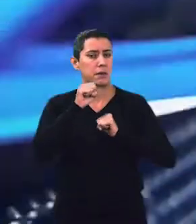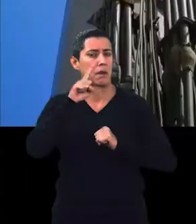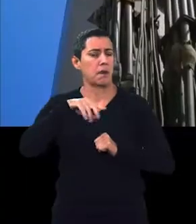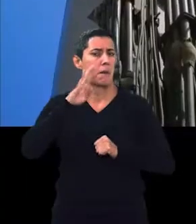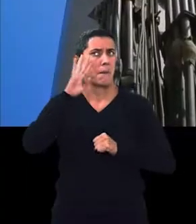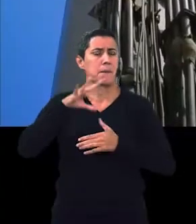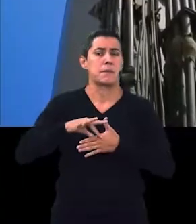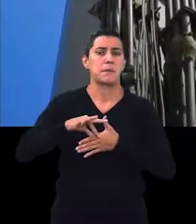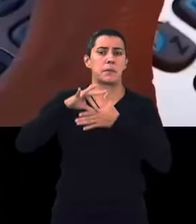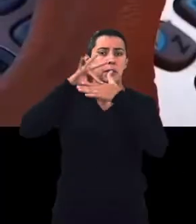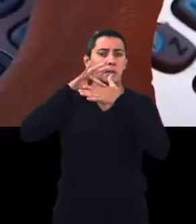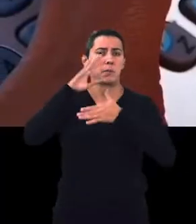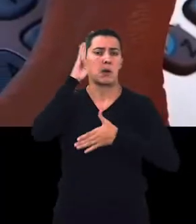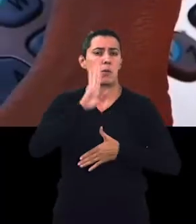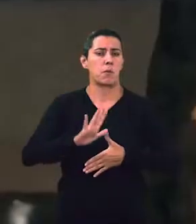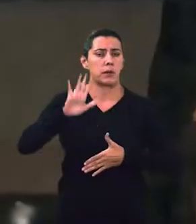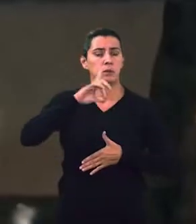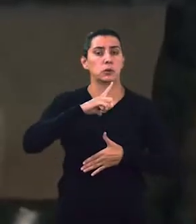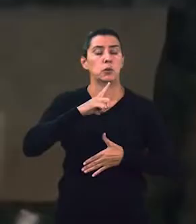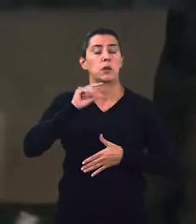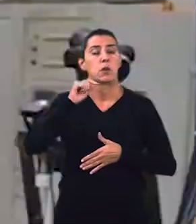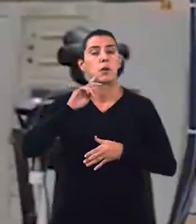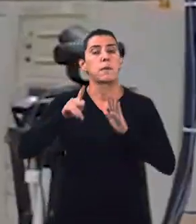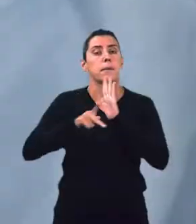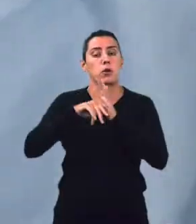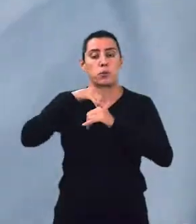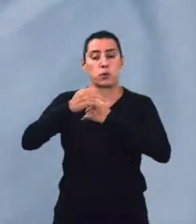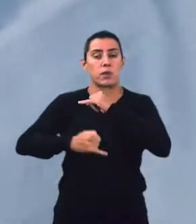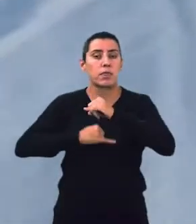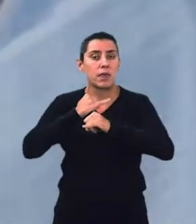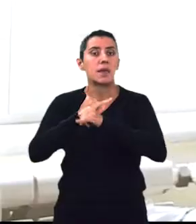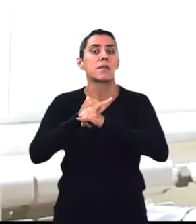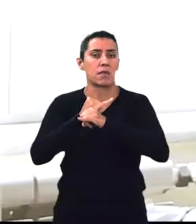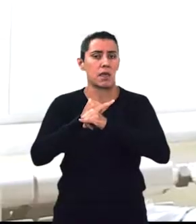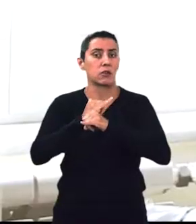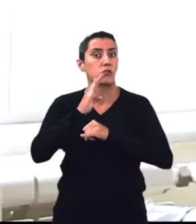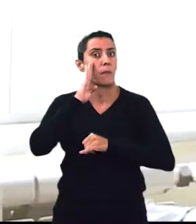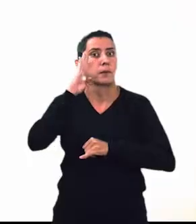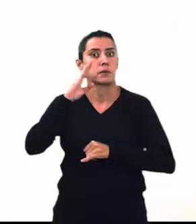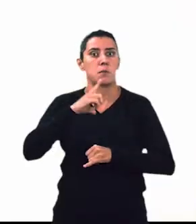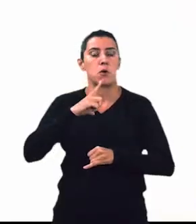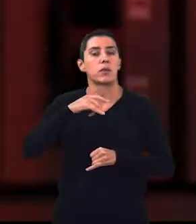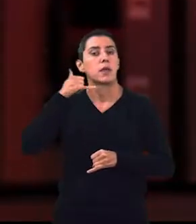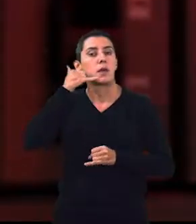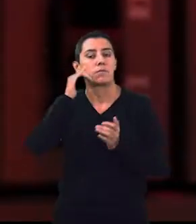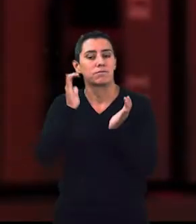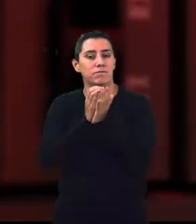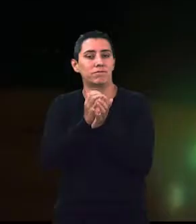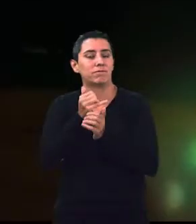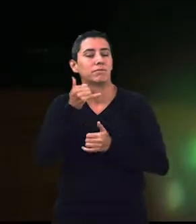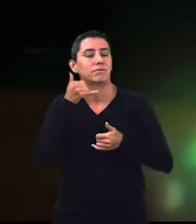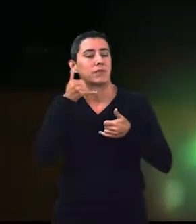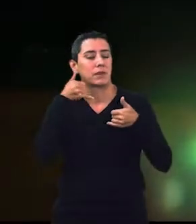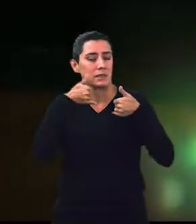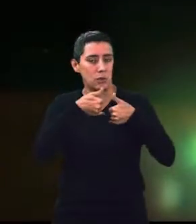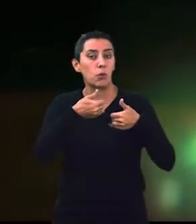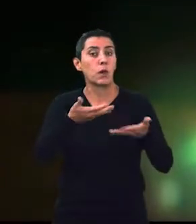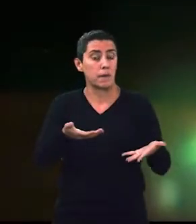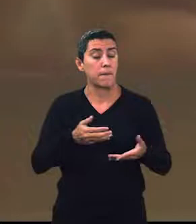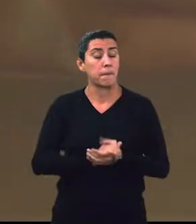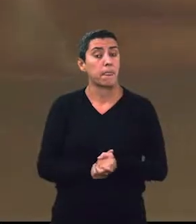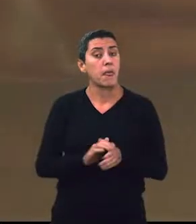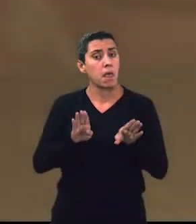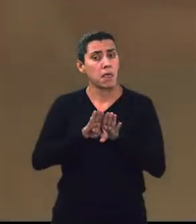nacional de banda larga fixa e móvel através das parcerias com as principais operadoras de telecomunicações. Também oferecemos